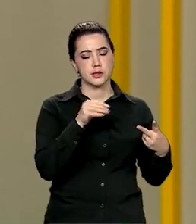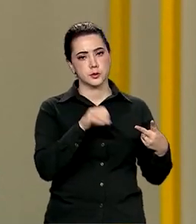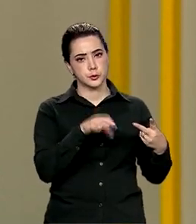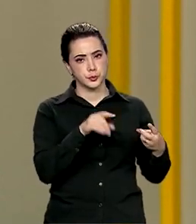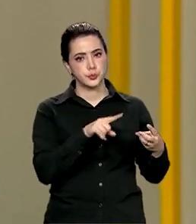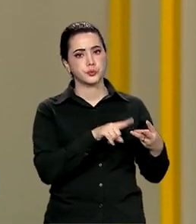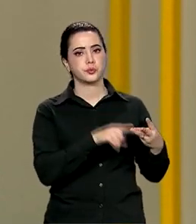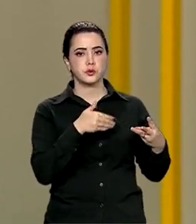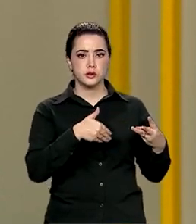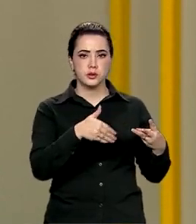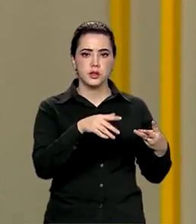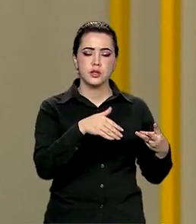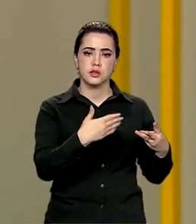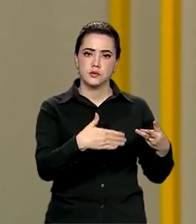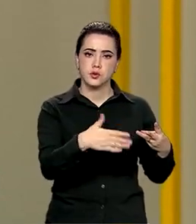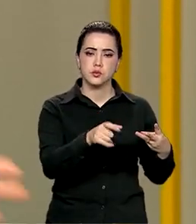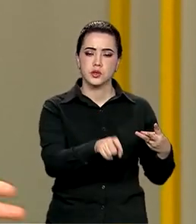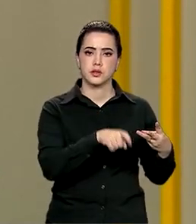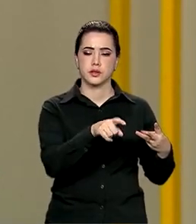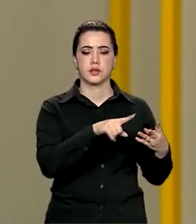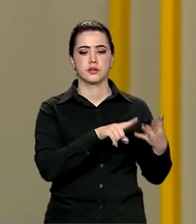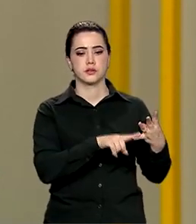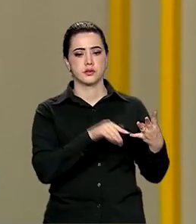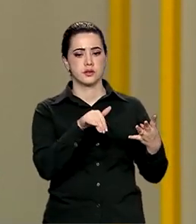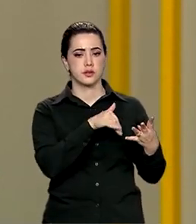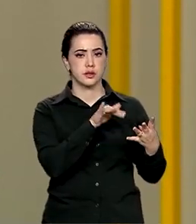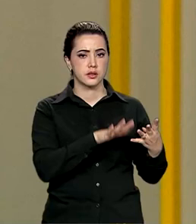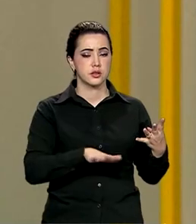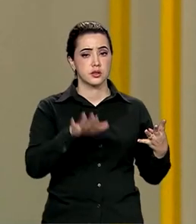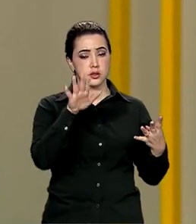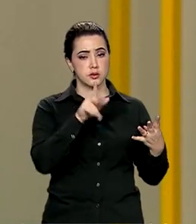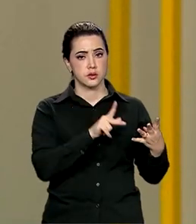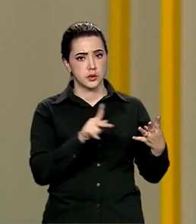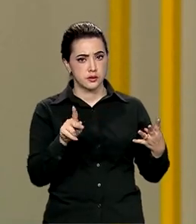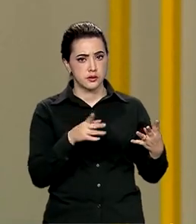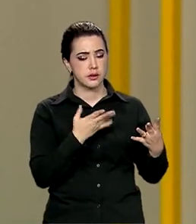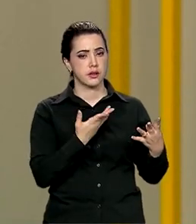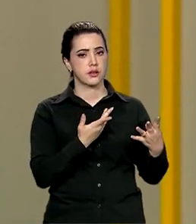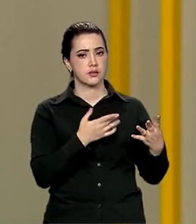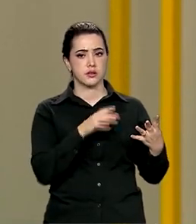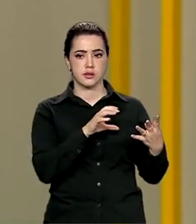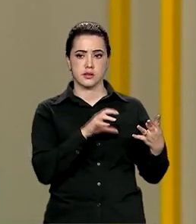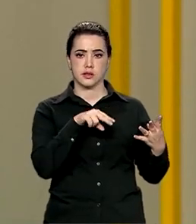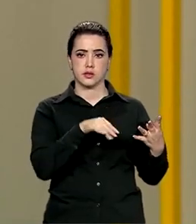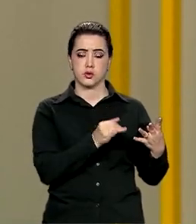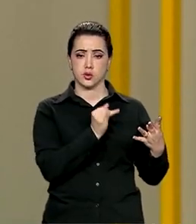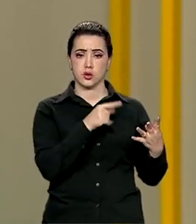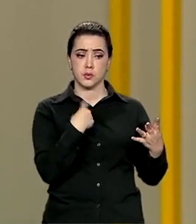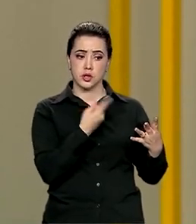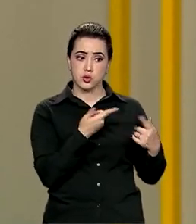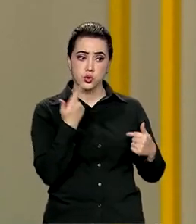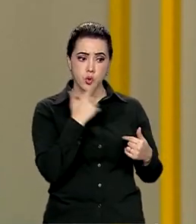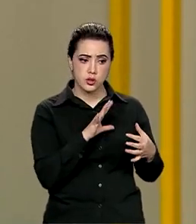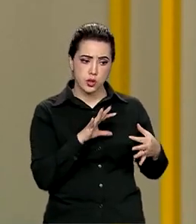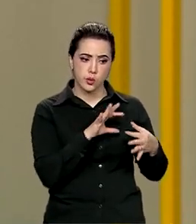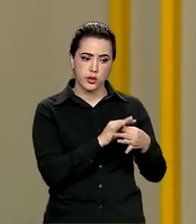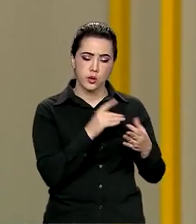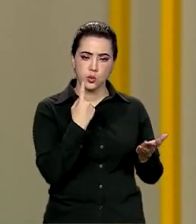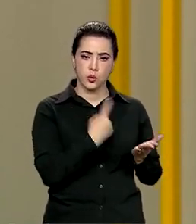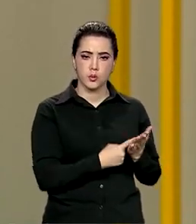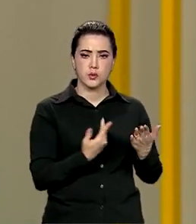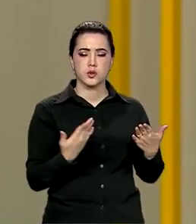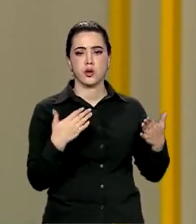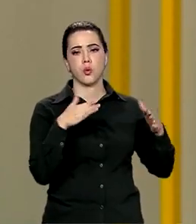Desenvolvimento Agrário, Ministério, a Secretaria Geral da Presidência, onde está a SNJ, para a gente conseguir fazer um pacto pela